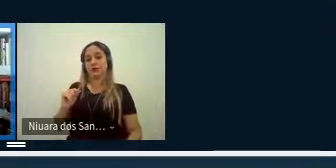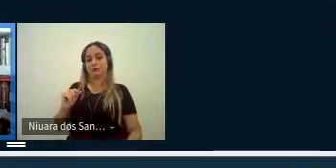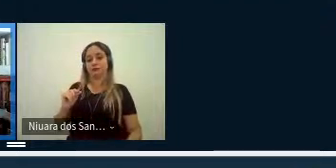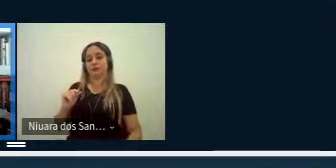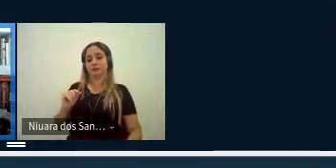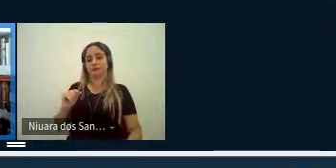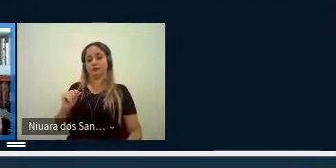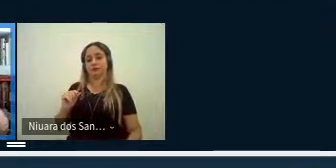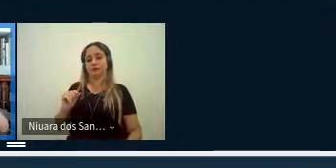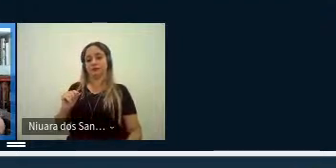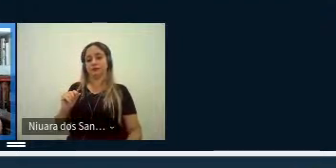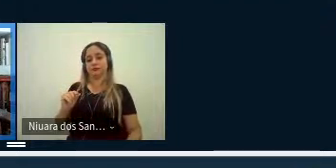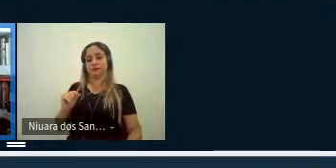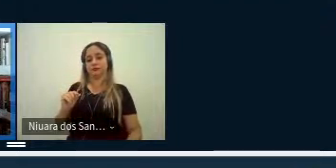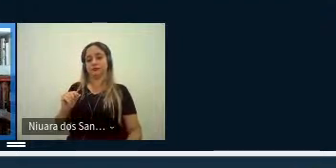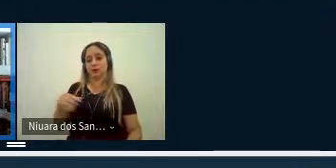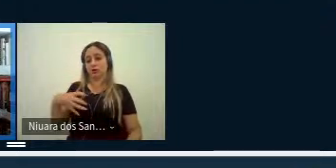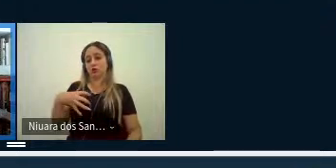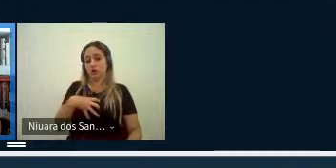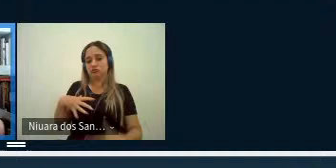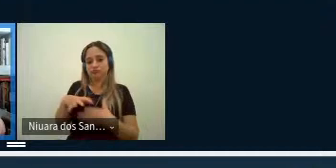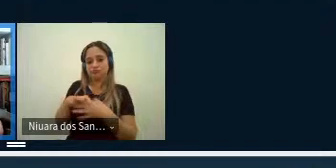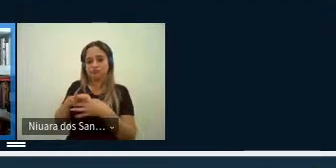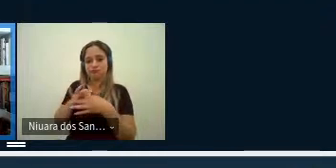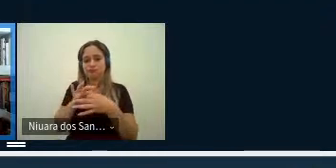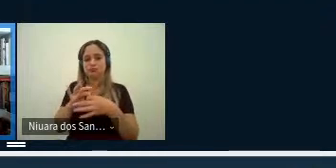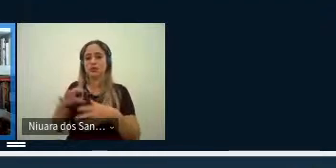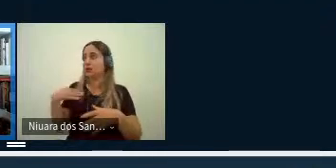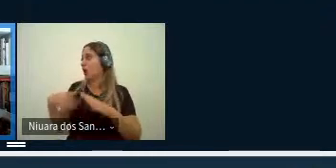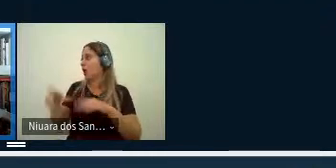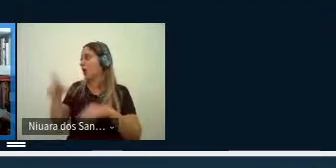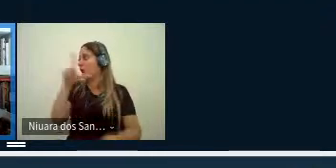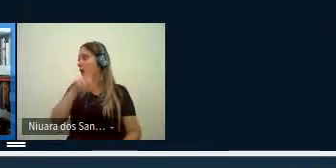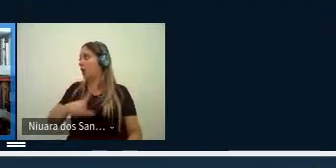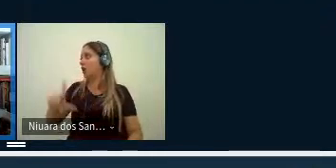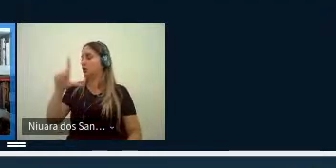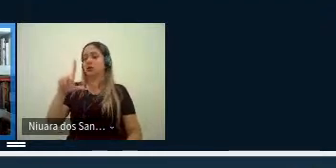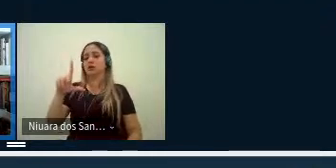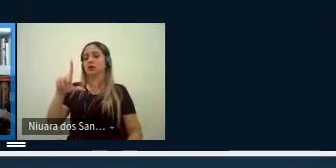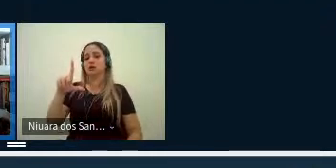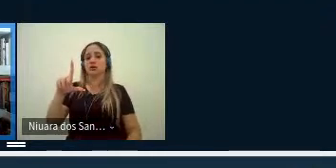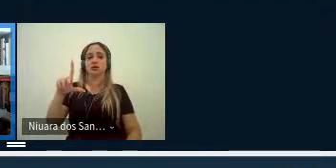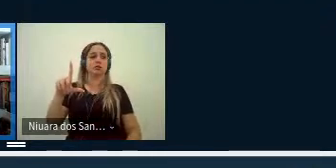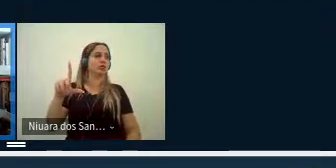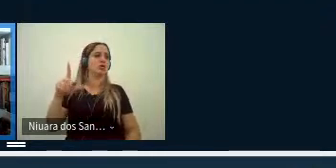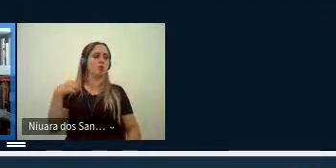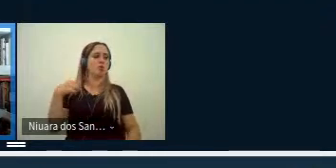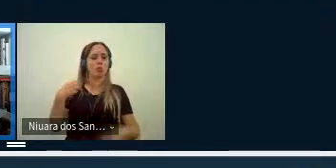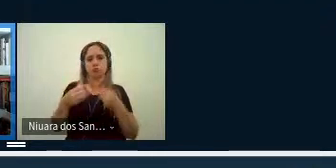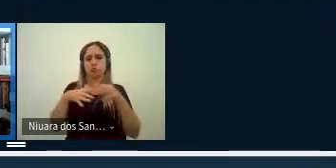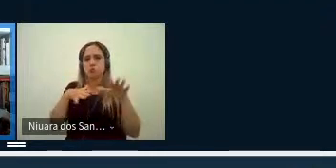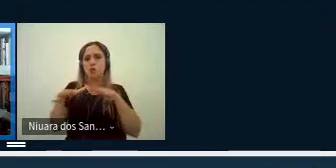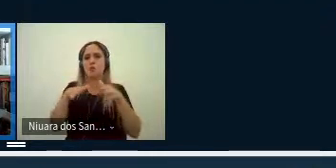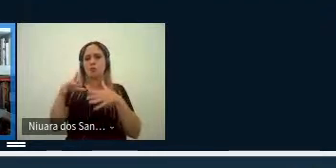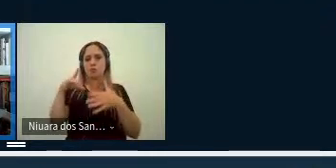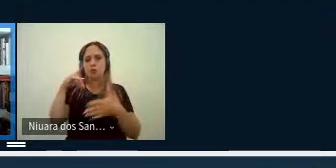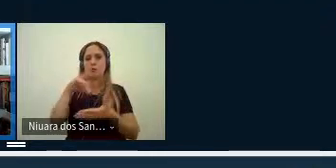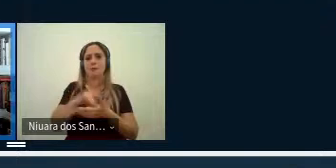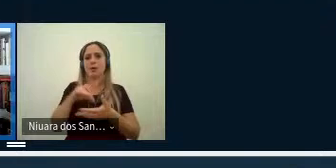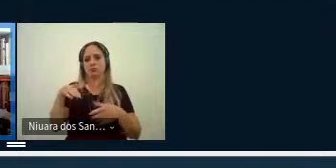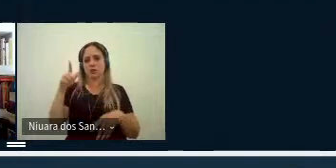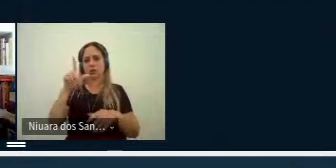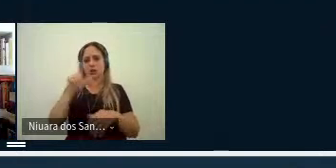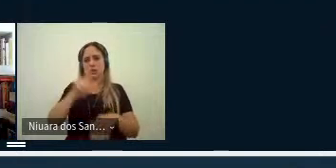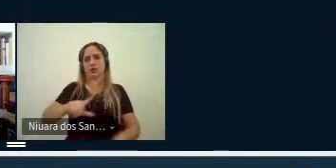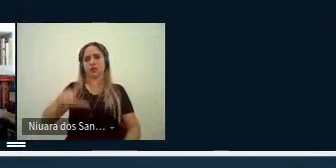como um modo de engajamento né com a literatura como uma espécie de ativismo mesmo literário